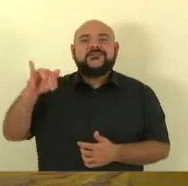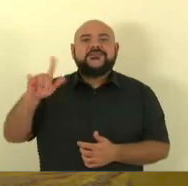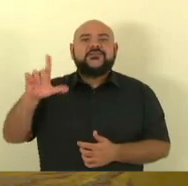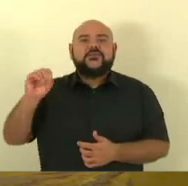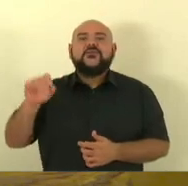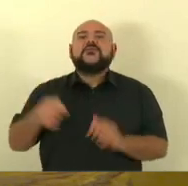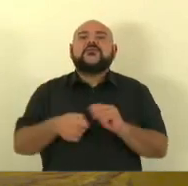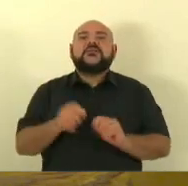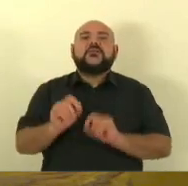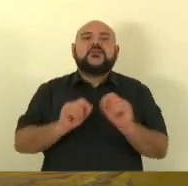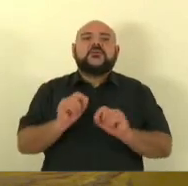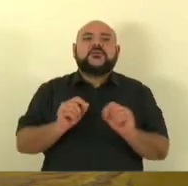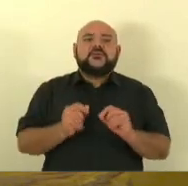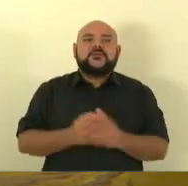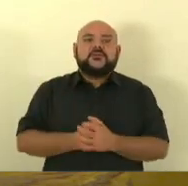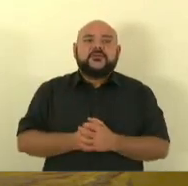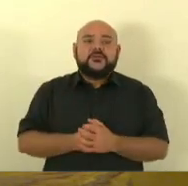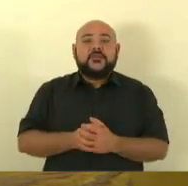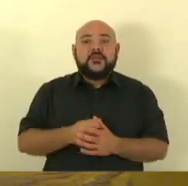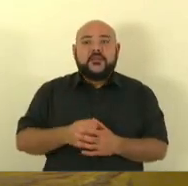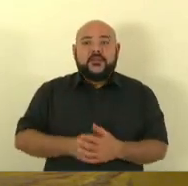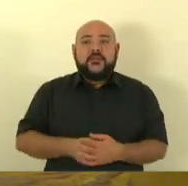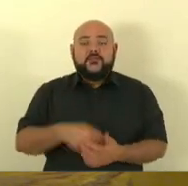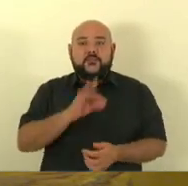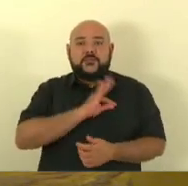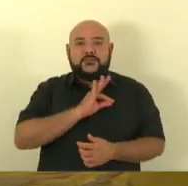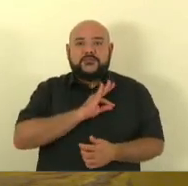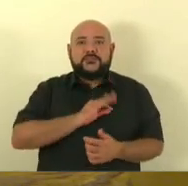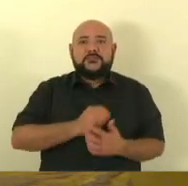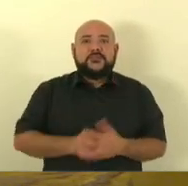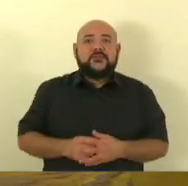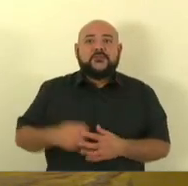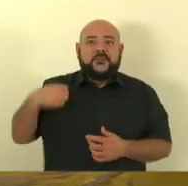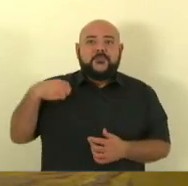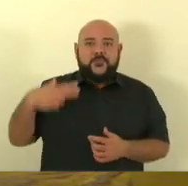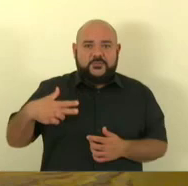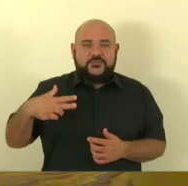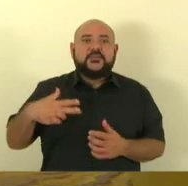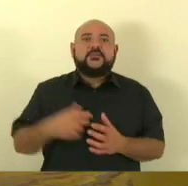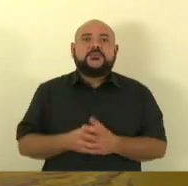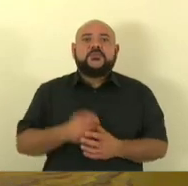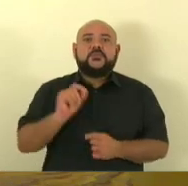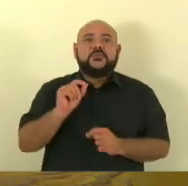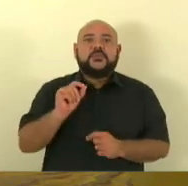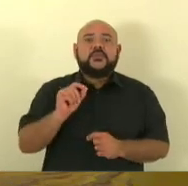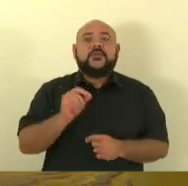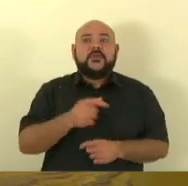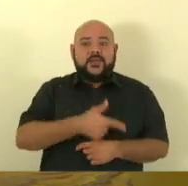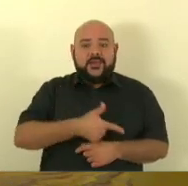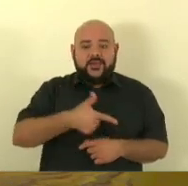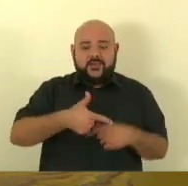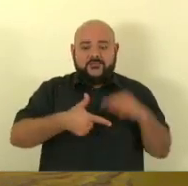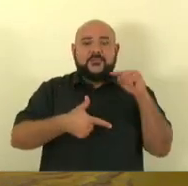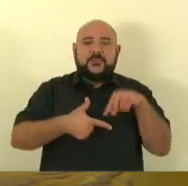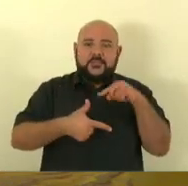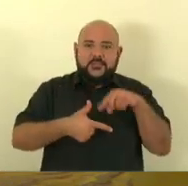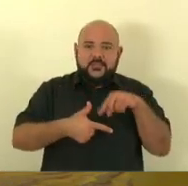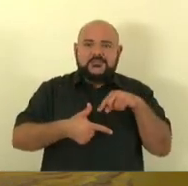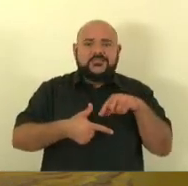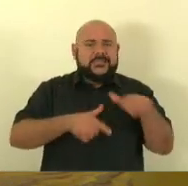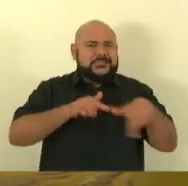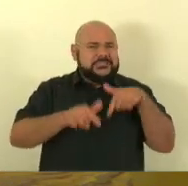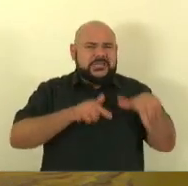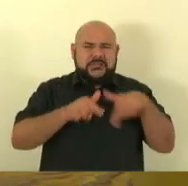policiais civis aposentados a arma, a arma de fogo com que ele